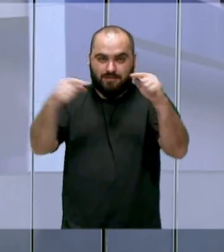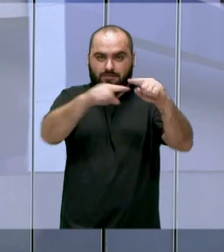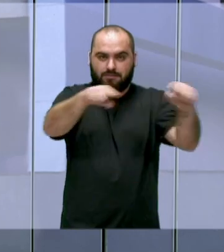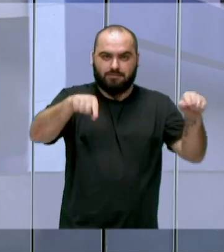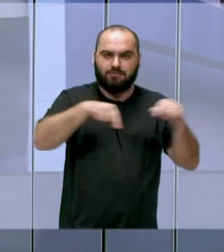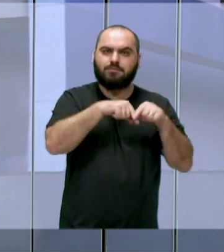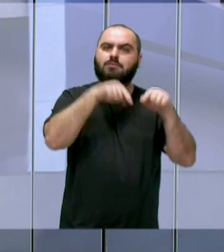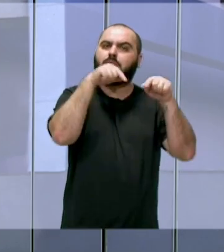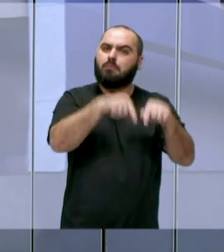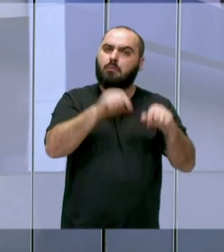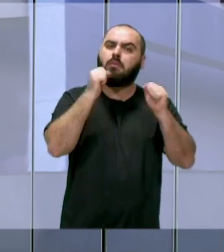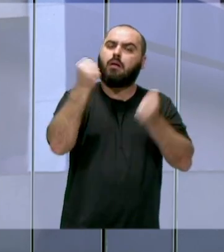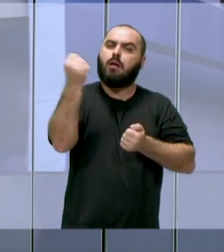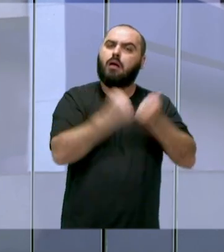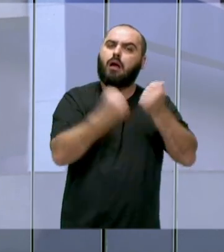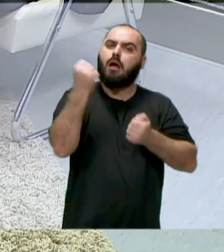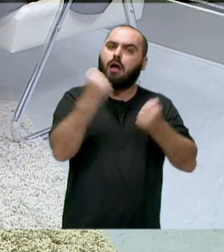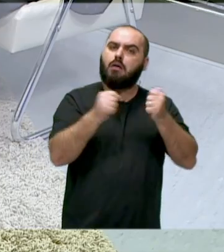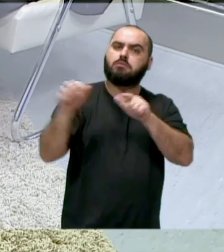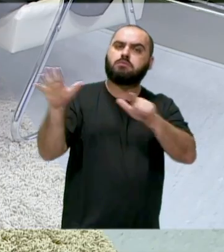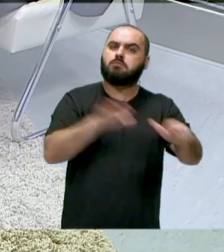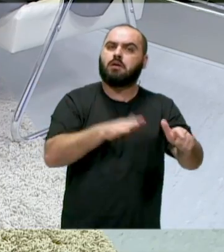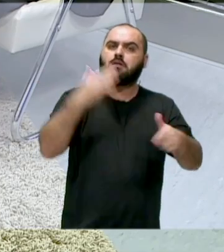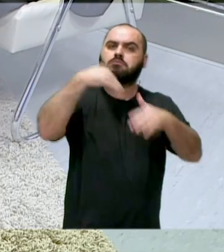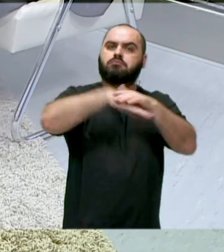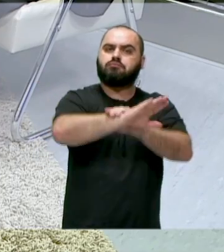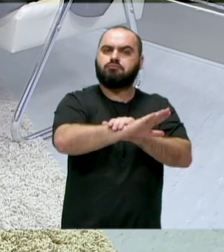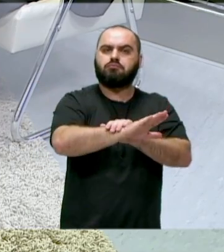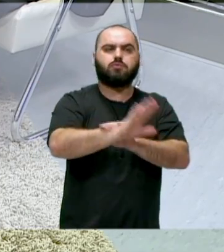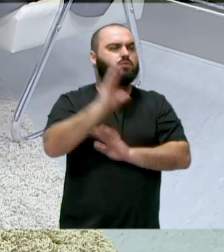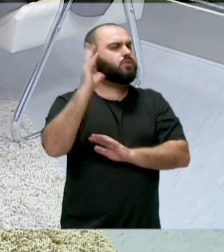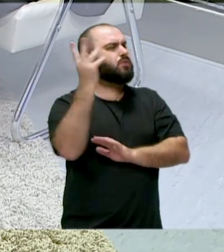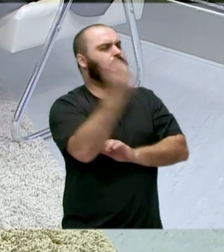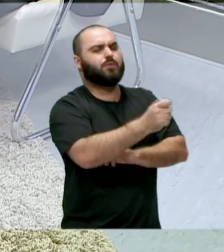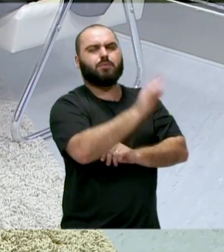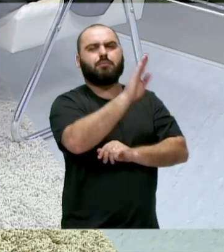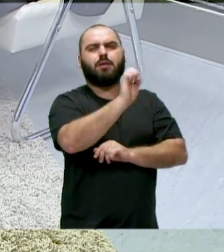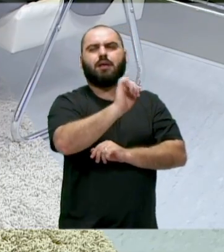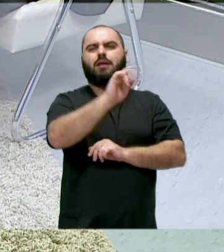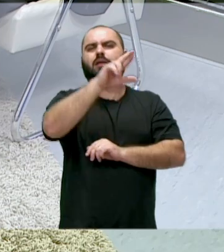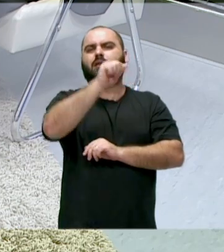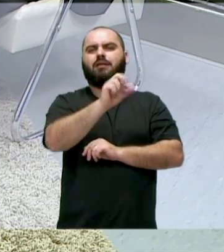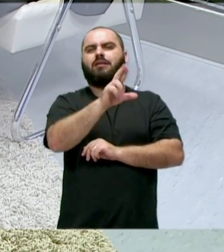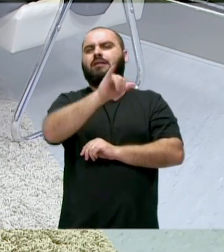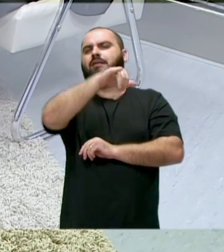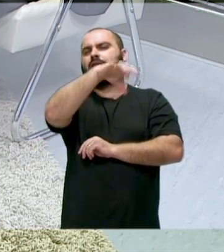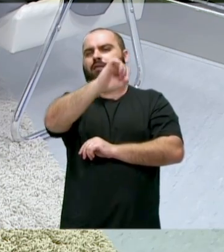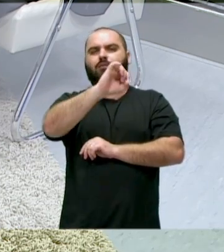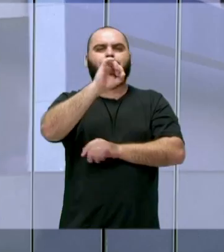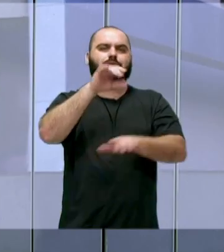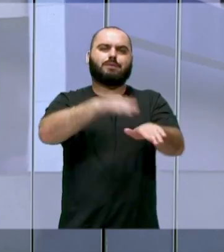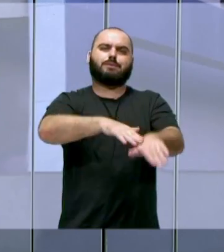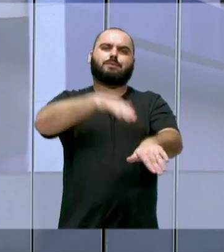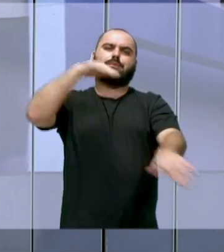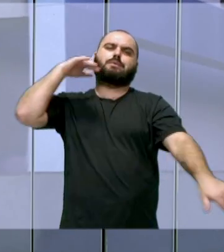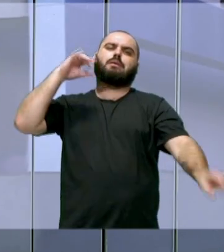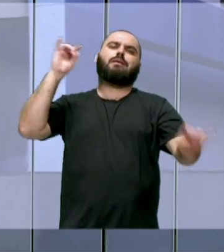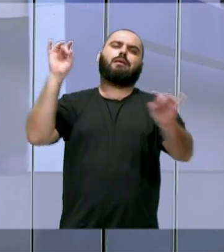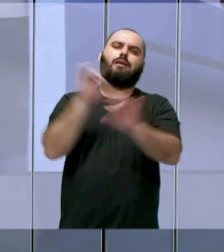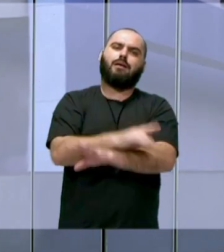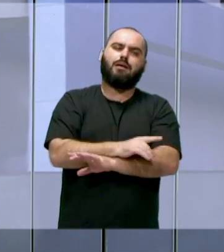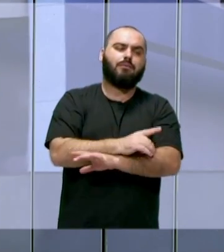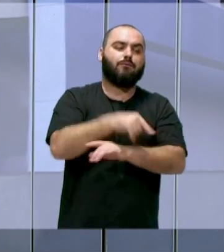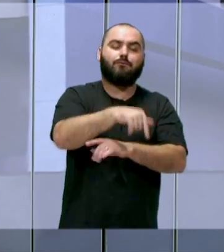grande, pode servir de estacionamento durante a semana, desafoga toda aquela beira rio, só quem frequenta o centro da cidade